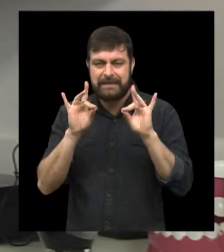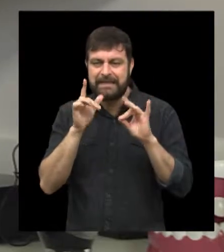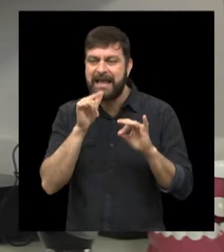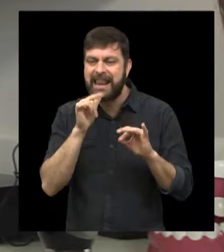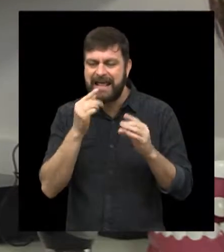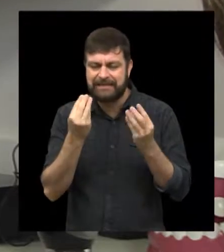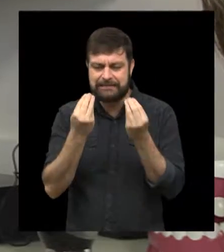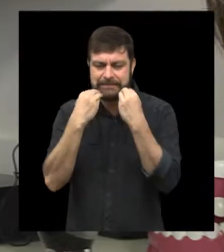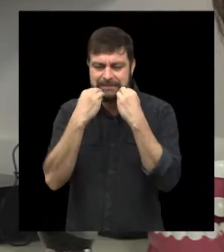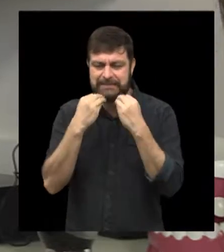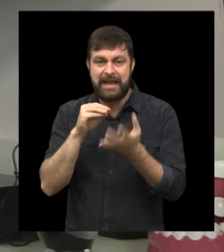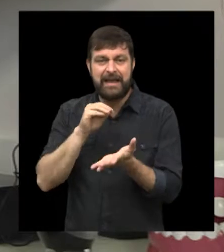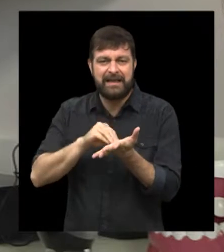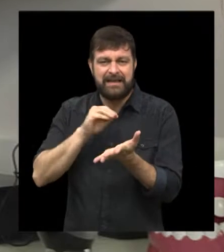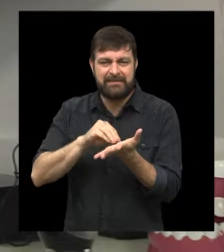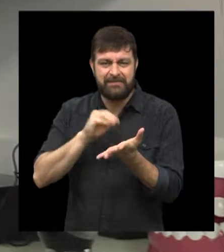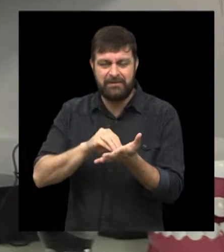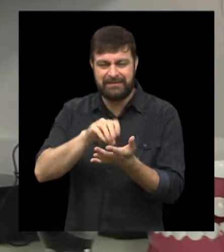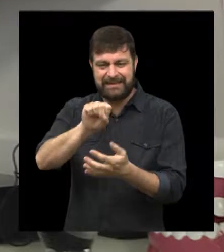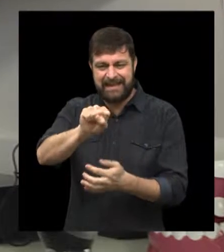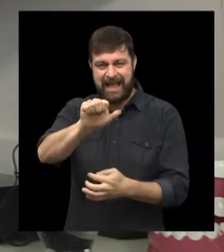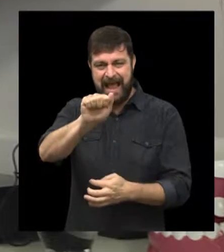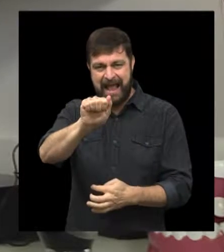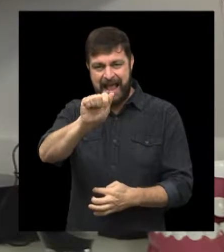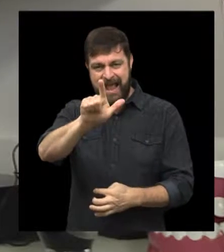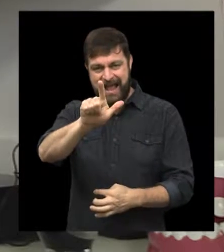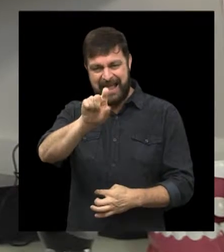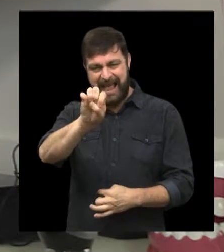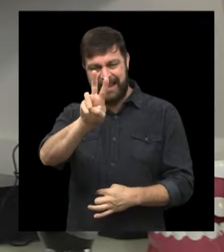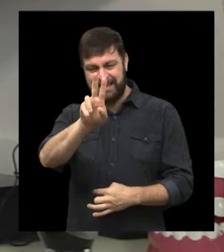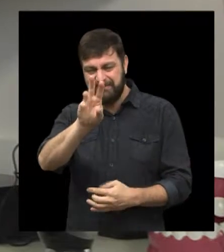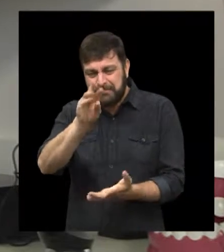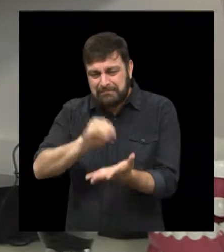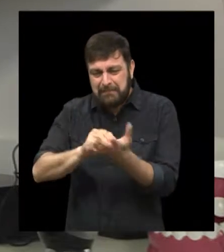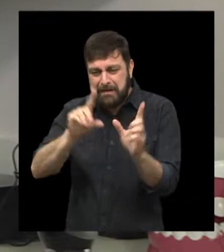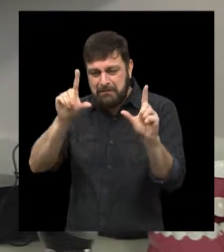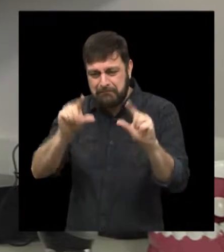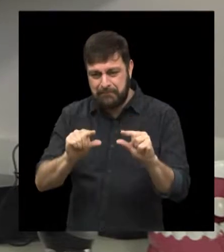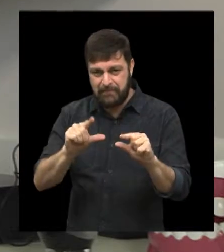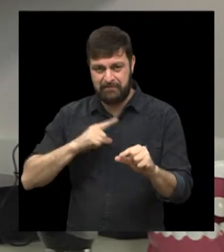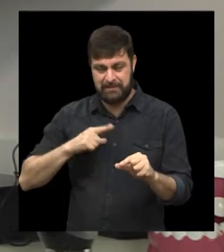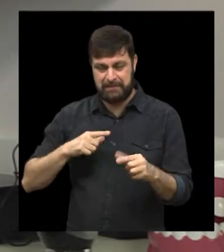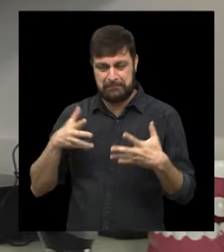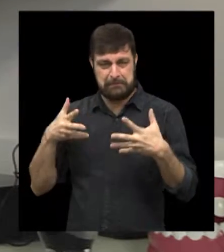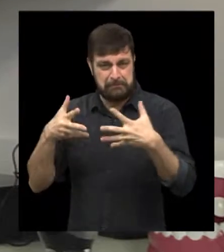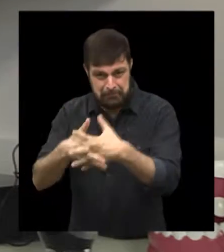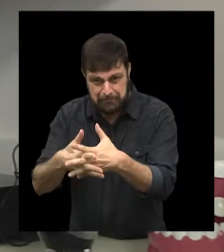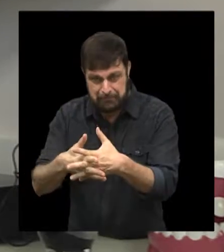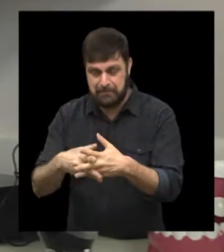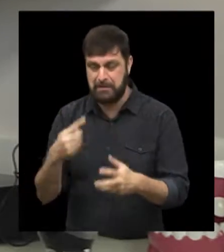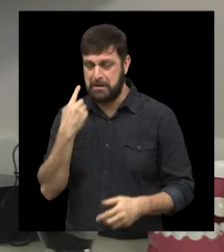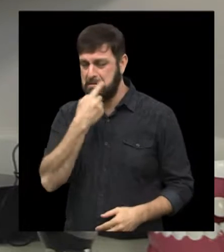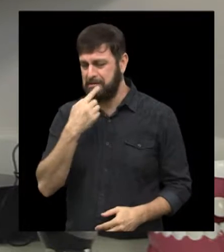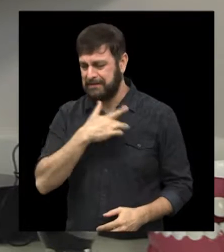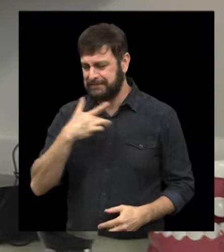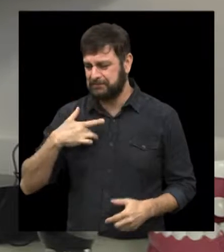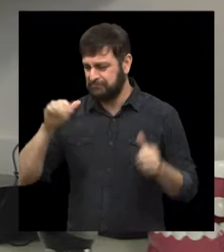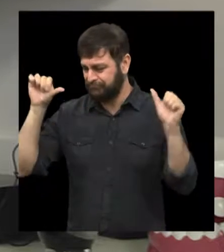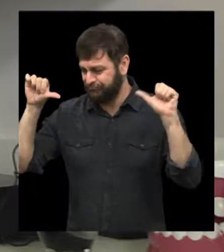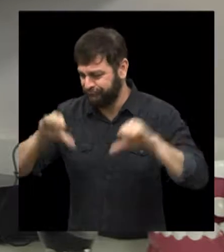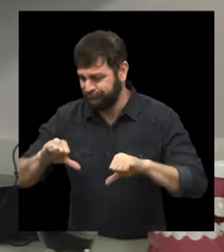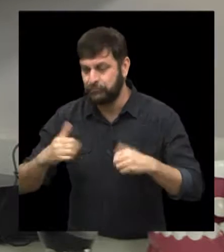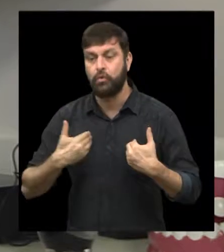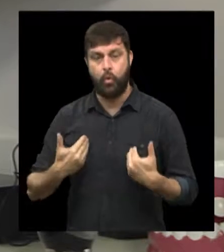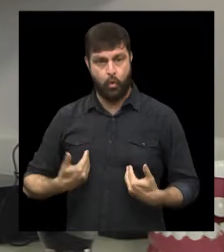é uma parte importantíssima por provocar o mal-hálito, só que ela traz inúmeras outras consequências, tanto para a saúde bucal, quanto para a saúde geral.